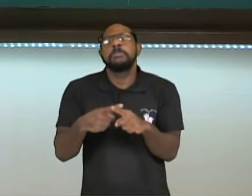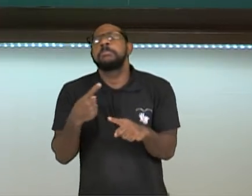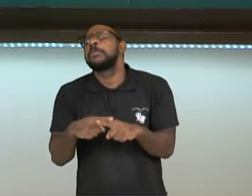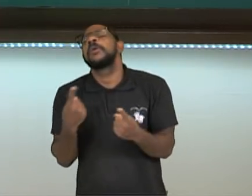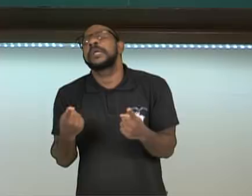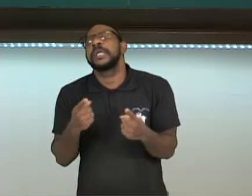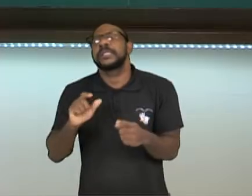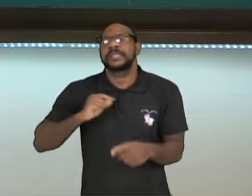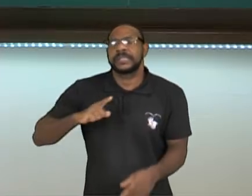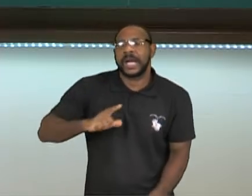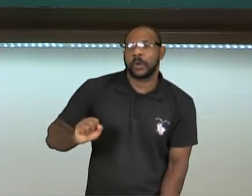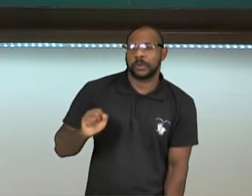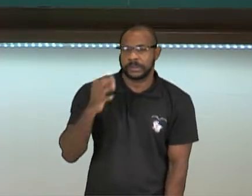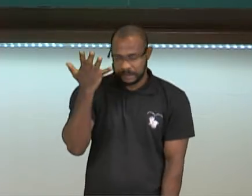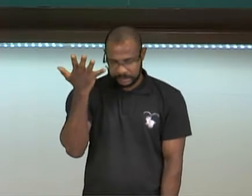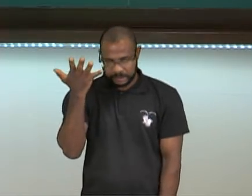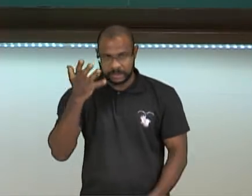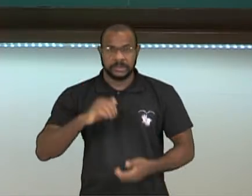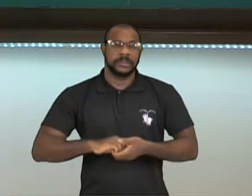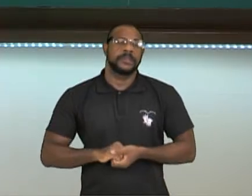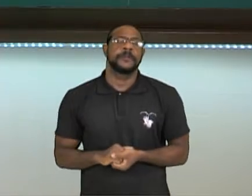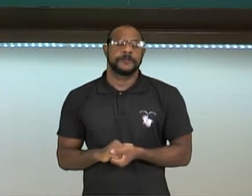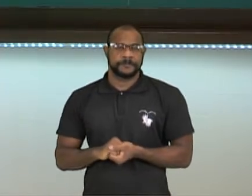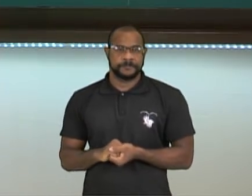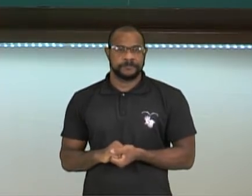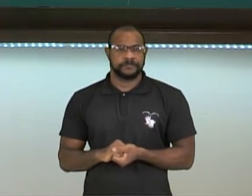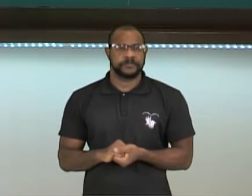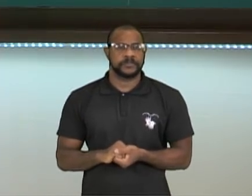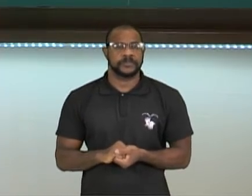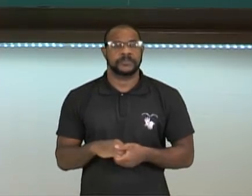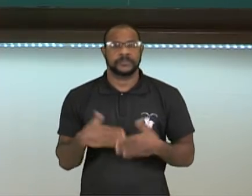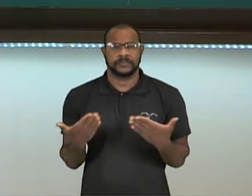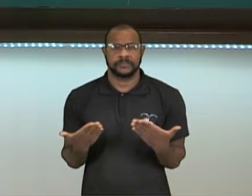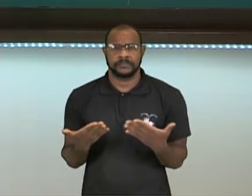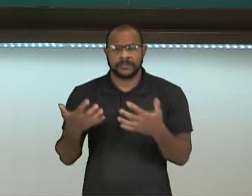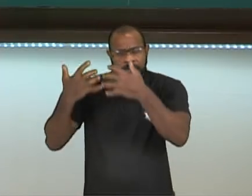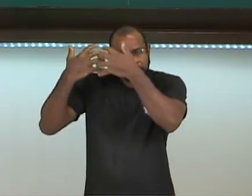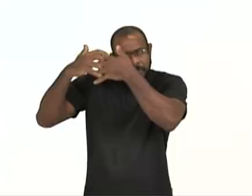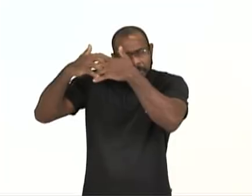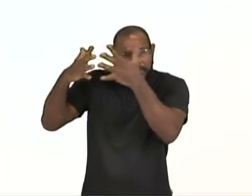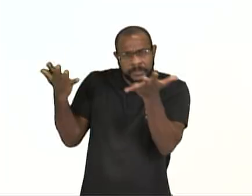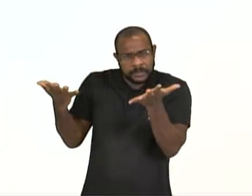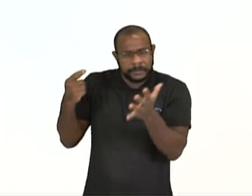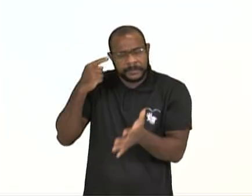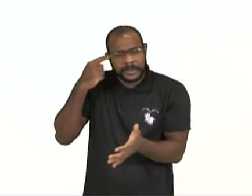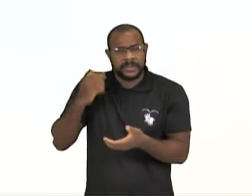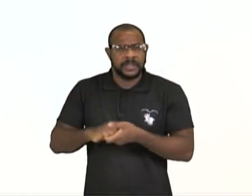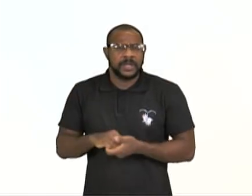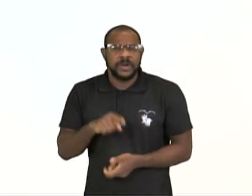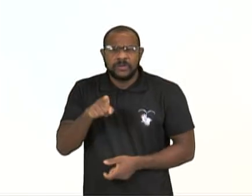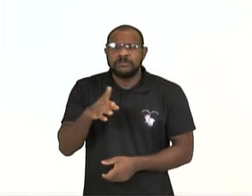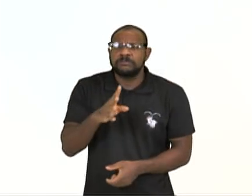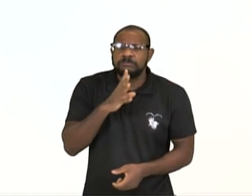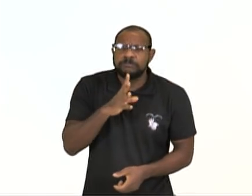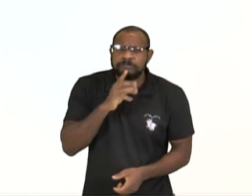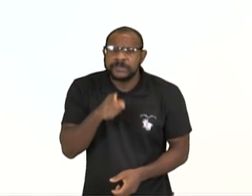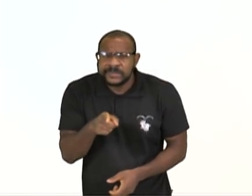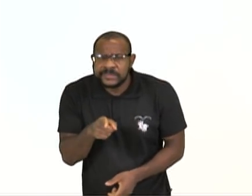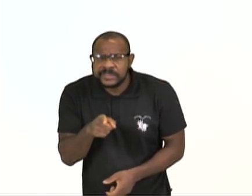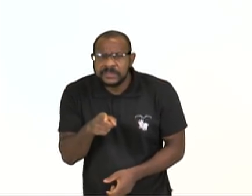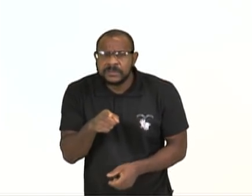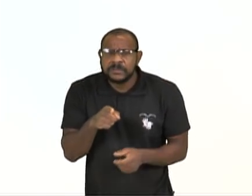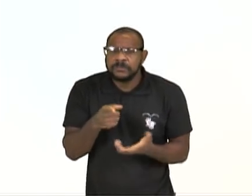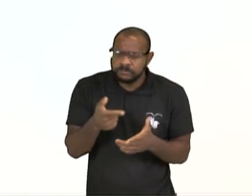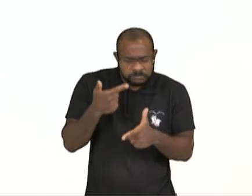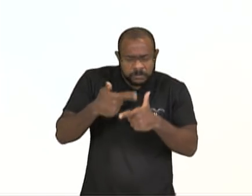que estão acontecendo esses conflitos, tá bom? Então, reflita aqui comigo. Vocês já ouviram falar